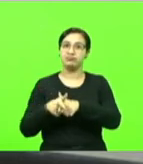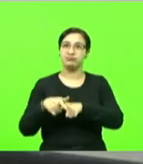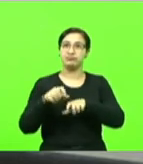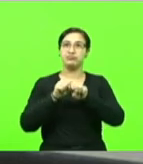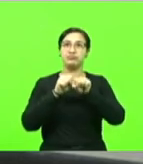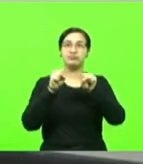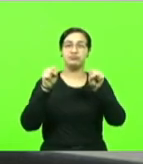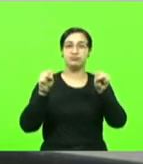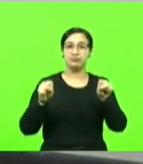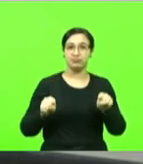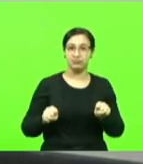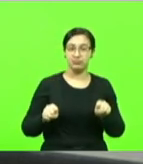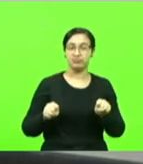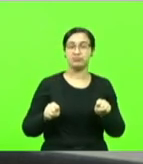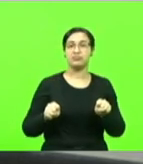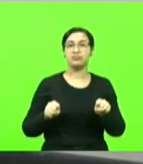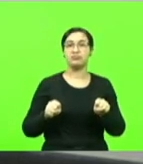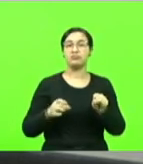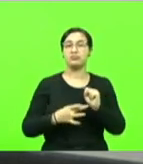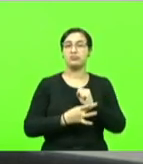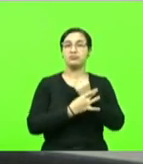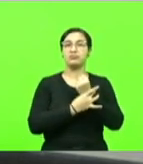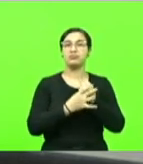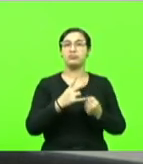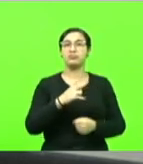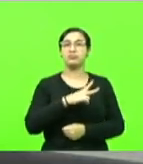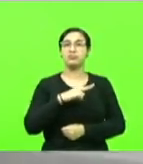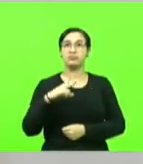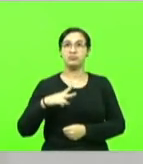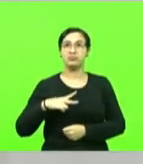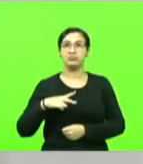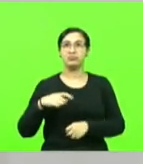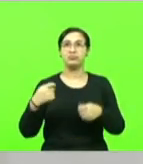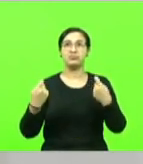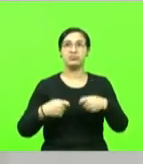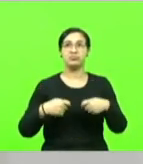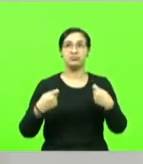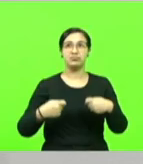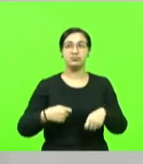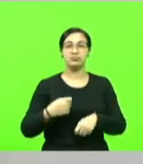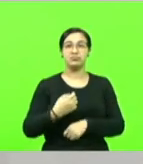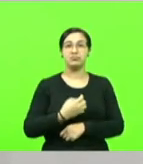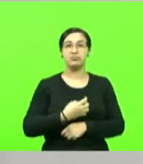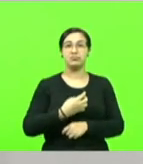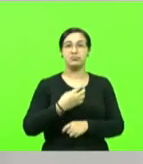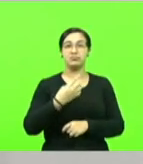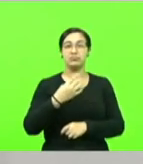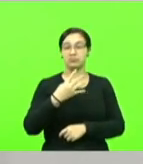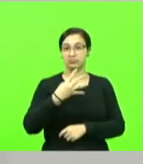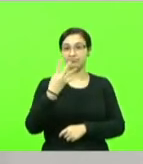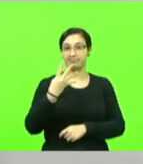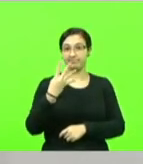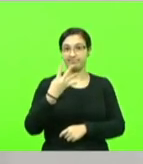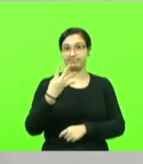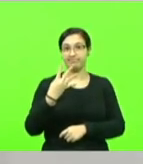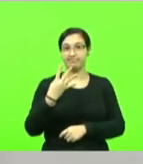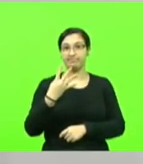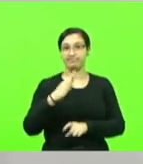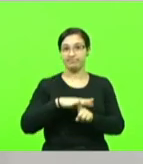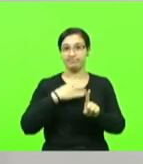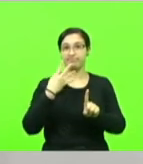pública deverá ser de até quatro vezes. Quatro vezes. E não é